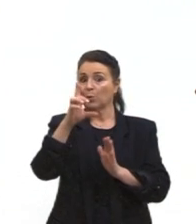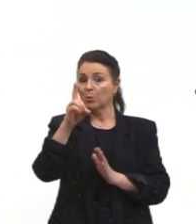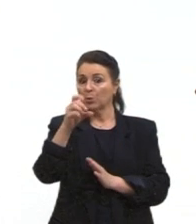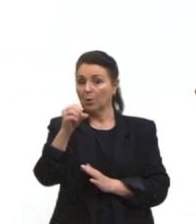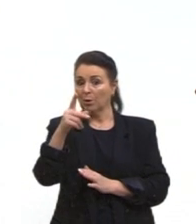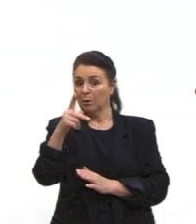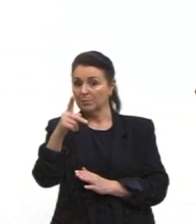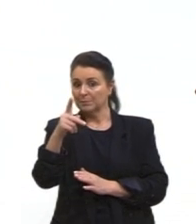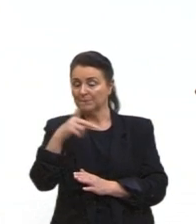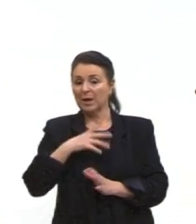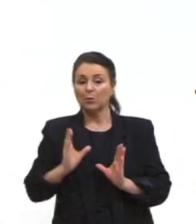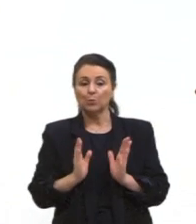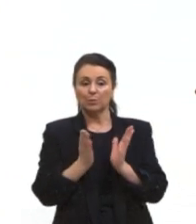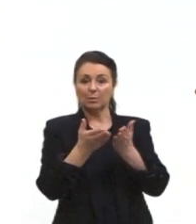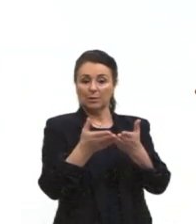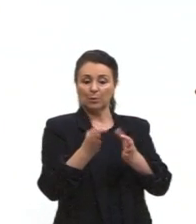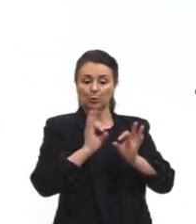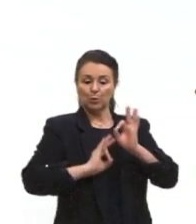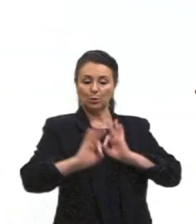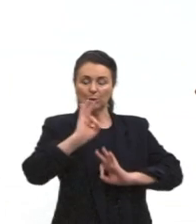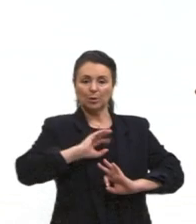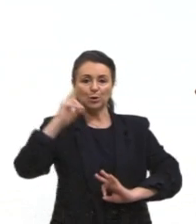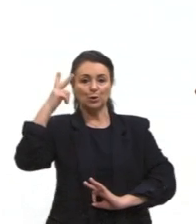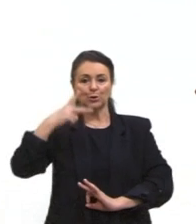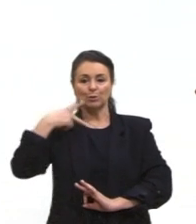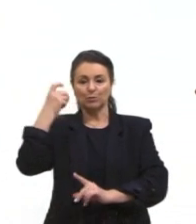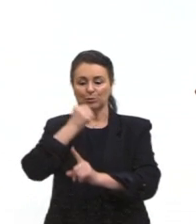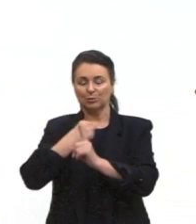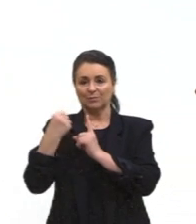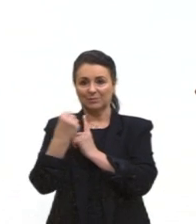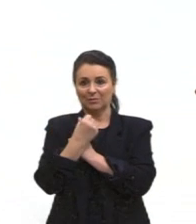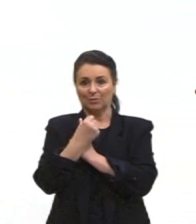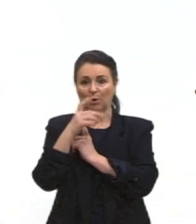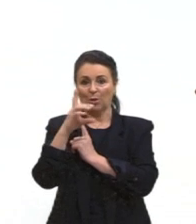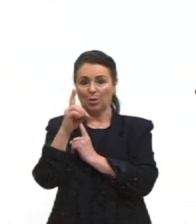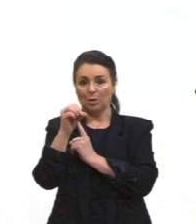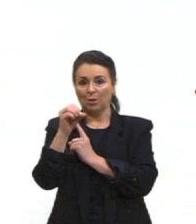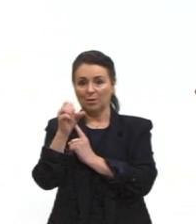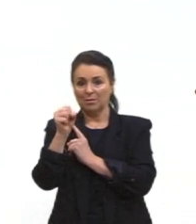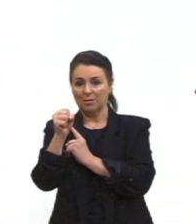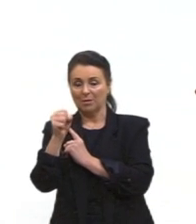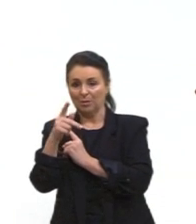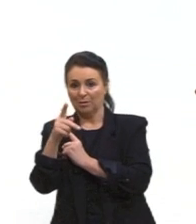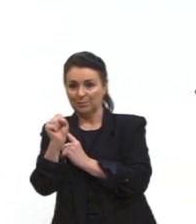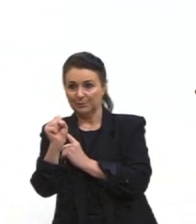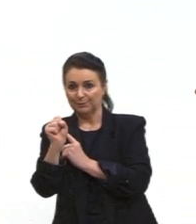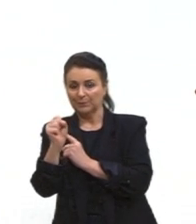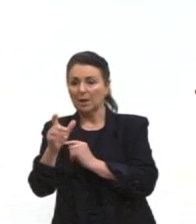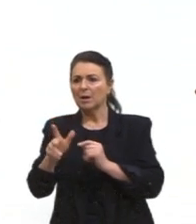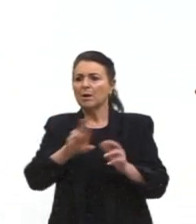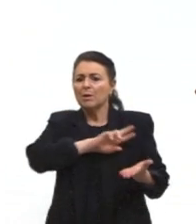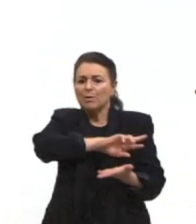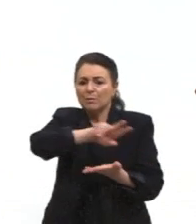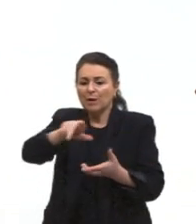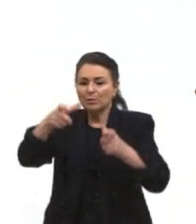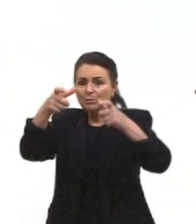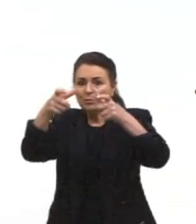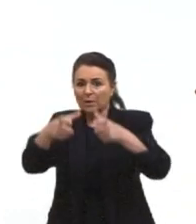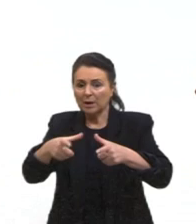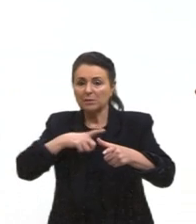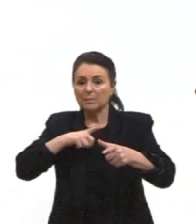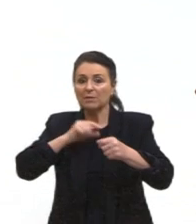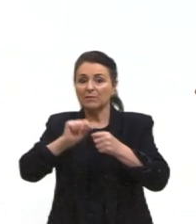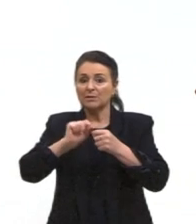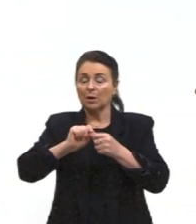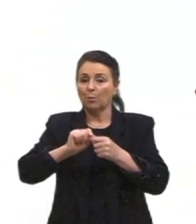Departamento de Ordem e Política Social. E em vários lugares onde o DOPS operava, também era onde eram feitas